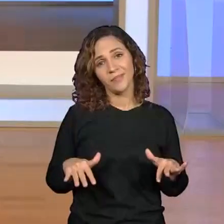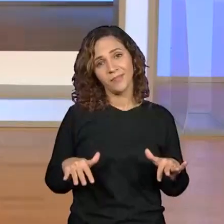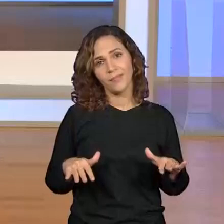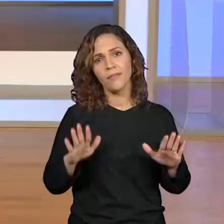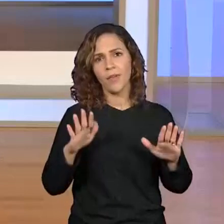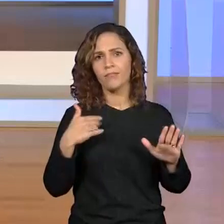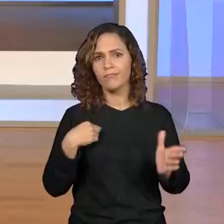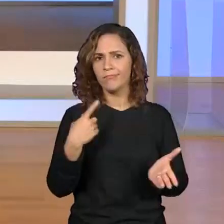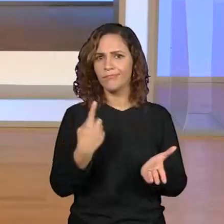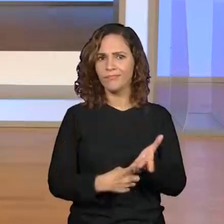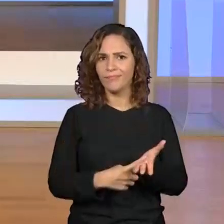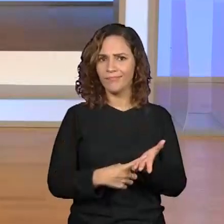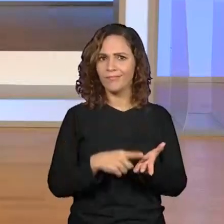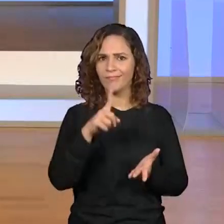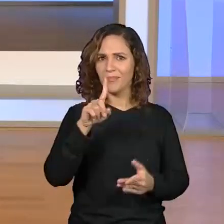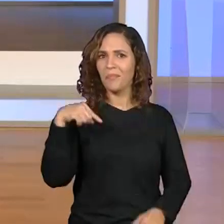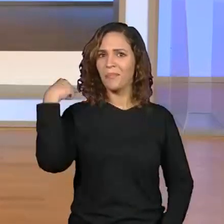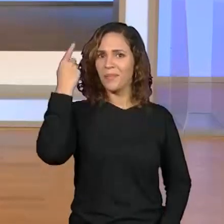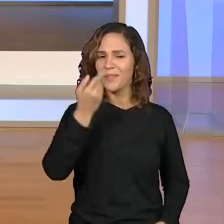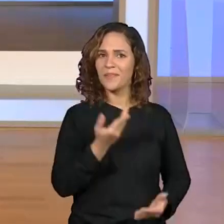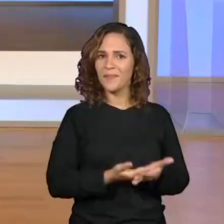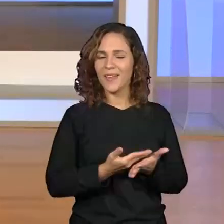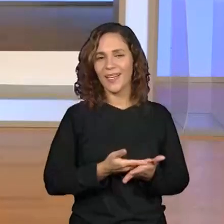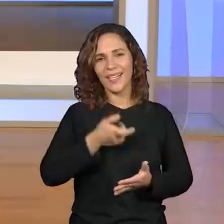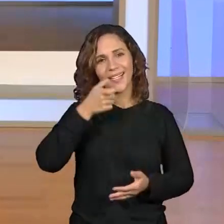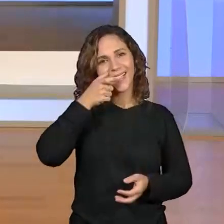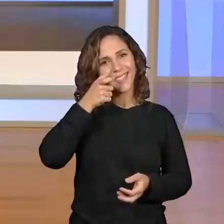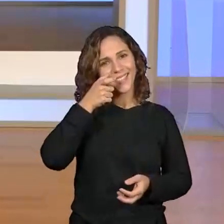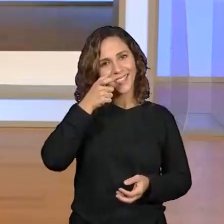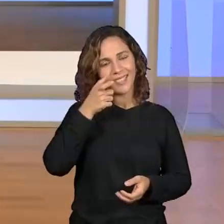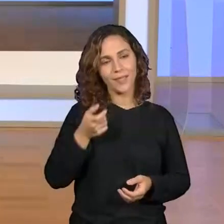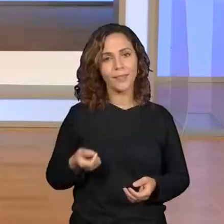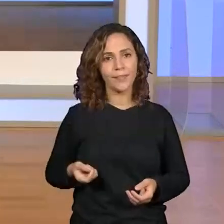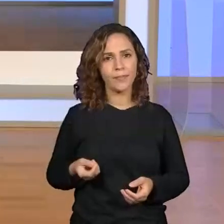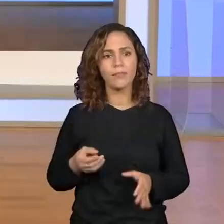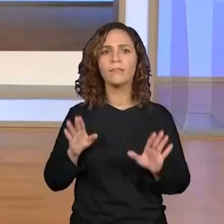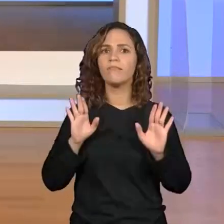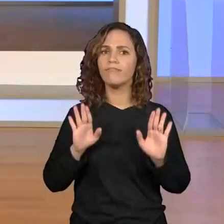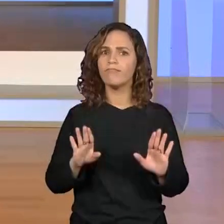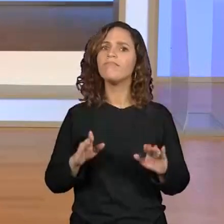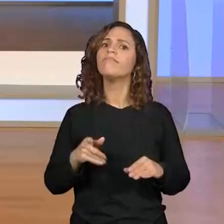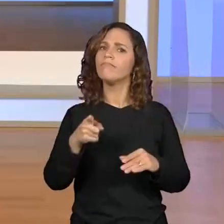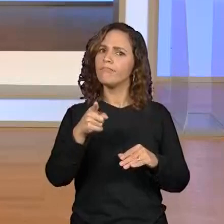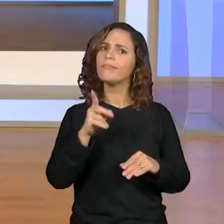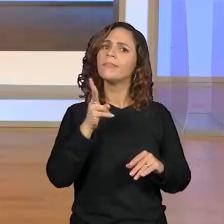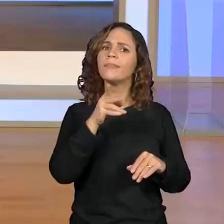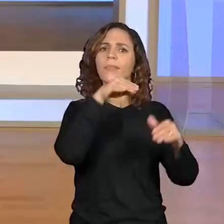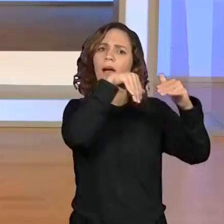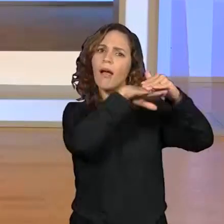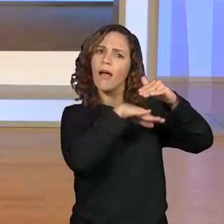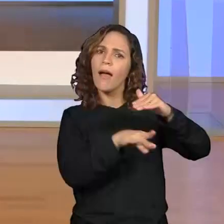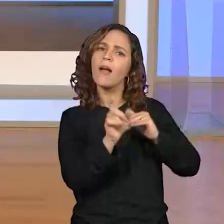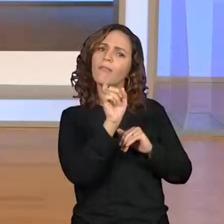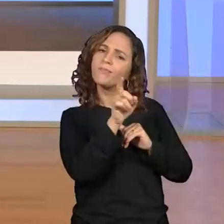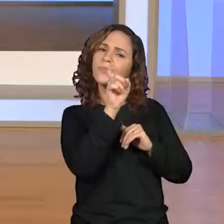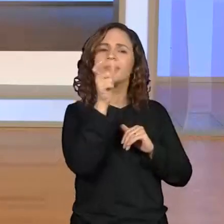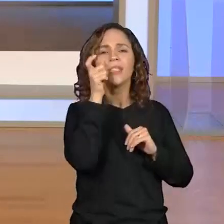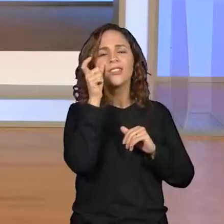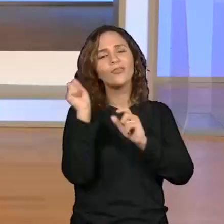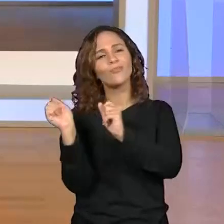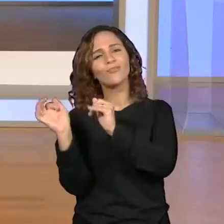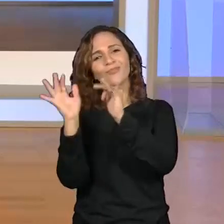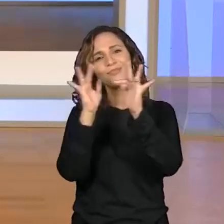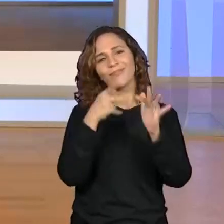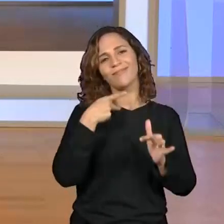conto com vocês aí nas próximas aulas de língua portuguesa. Então, não deixe aí de buscar as aulas no repositório e a gente vai aprendendo